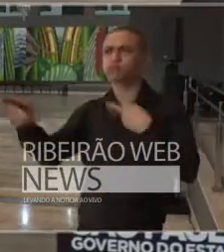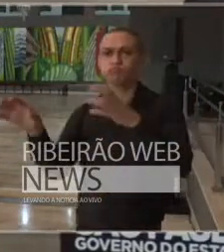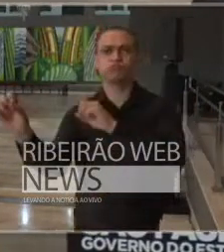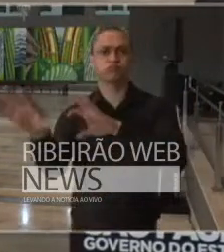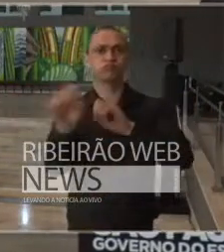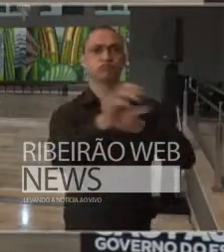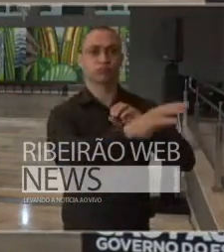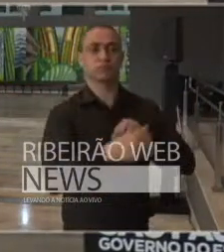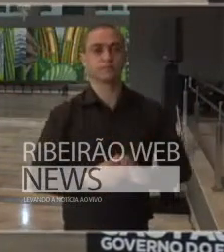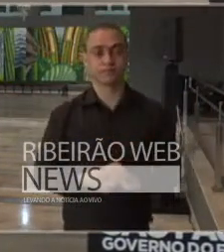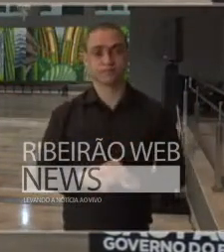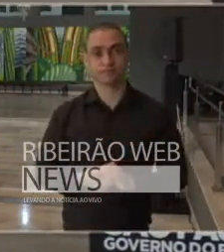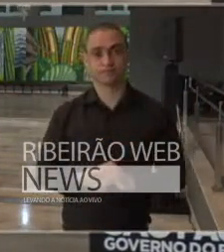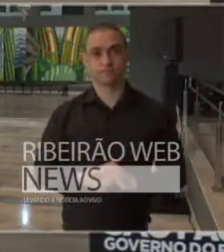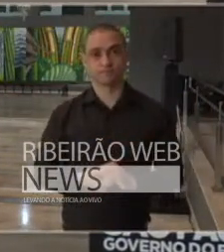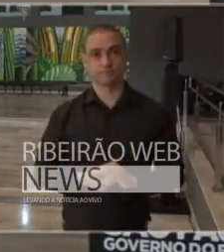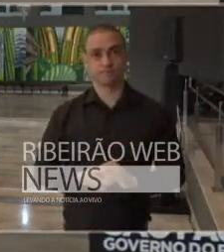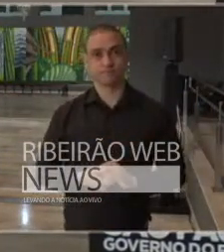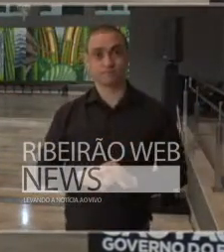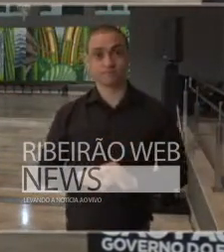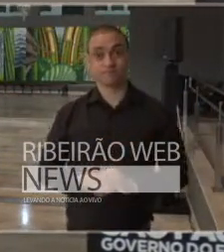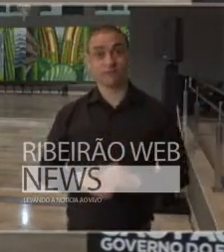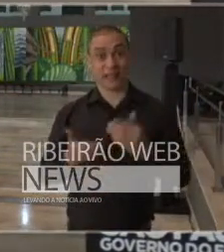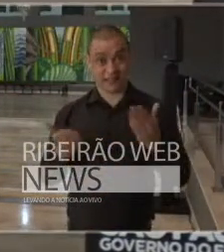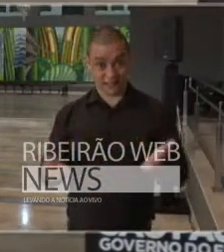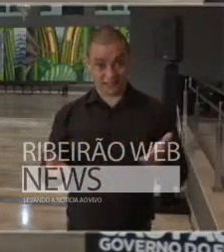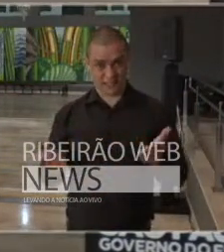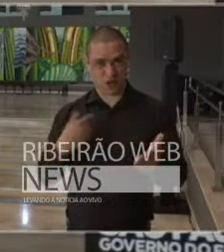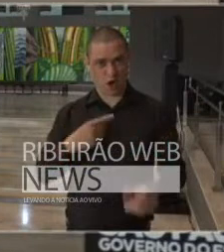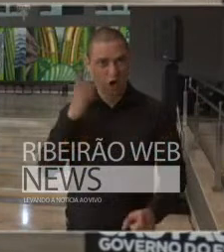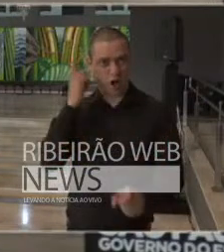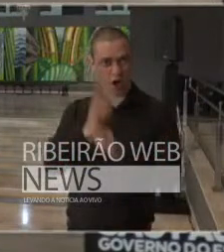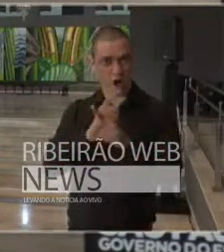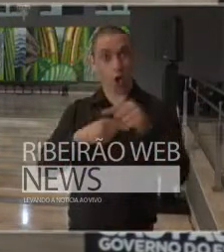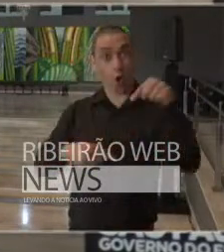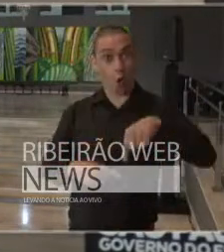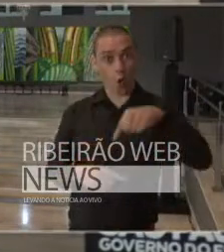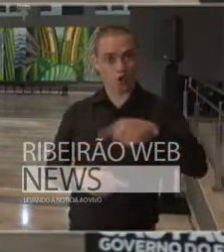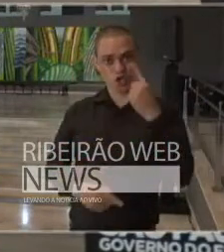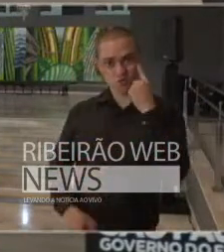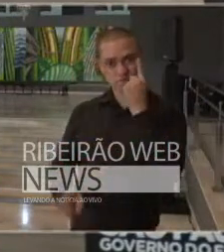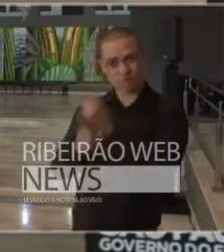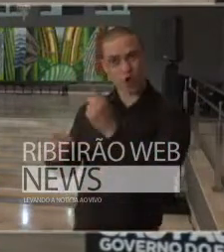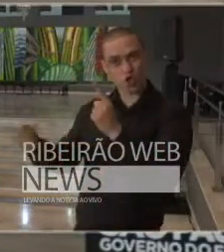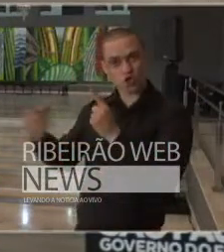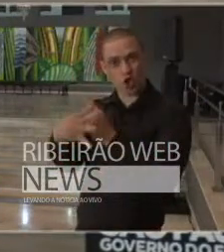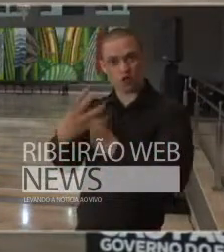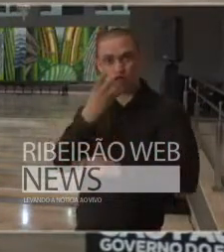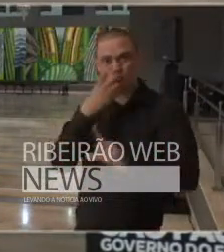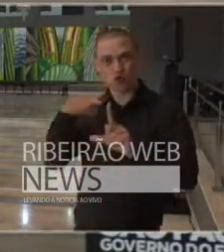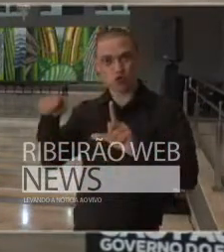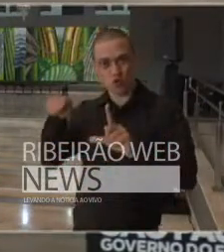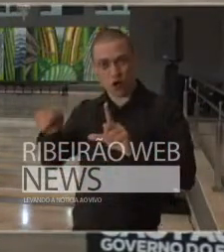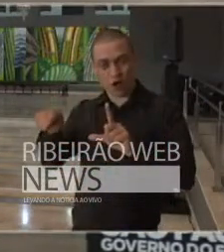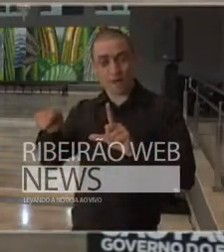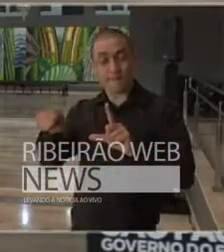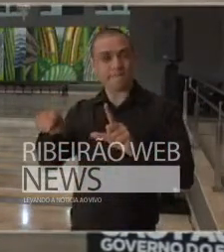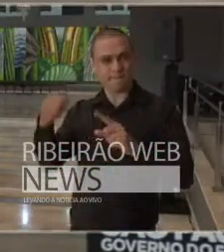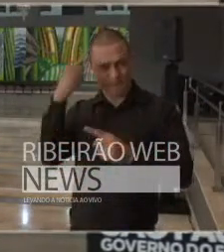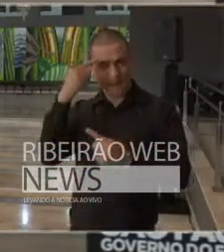Esse resultado que estamos inaugurando hoje, ele parece